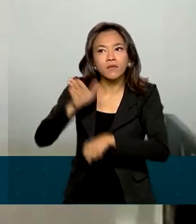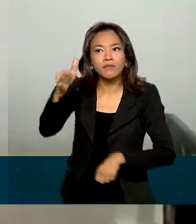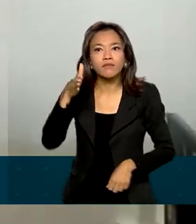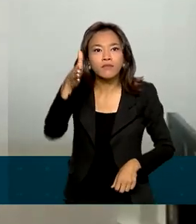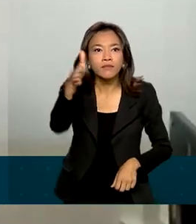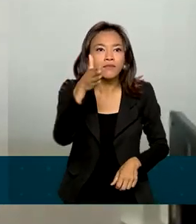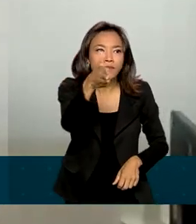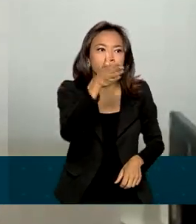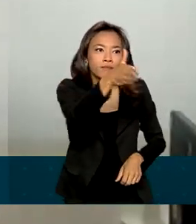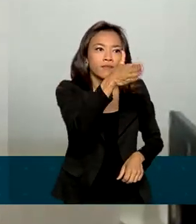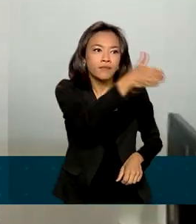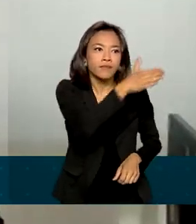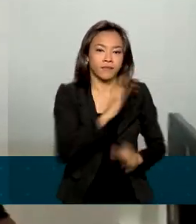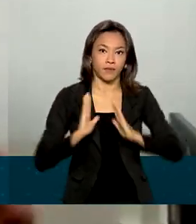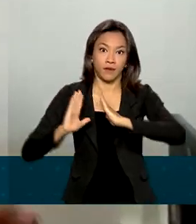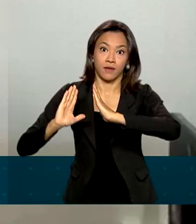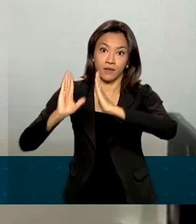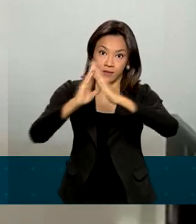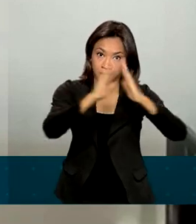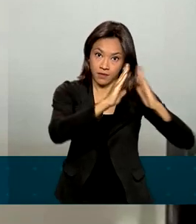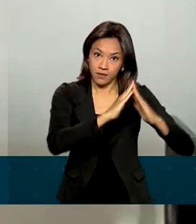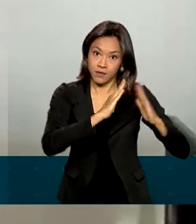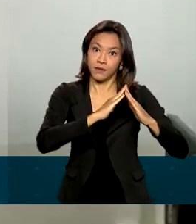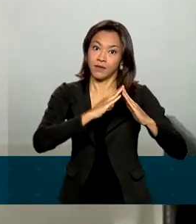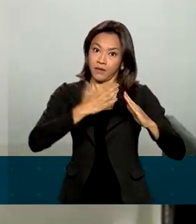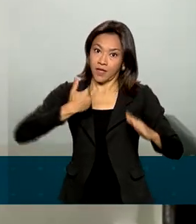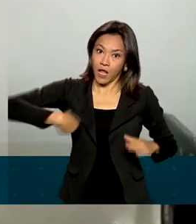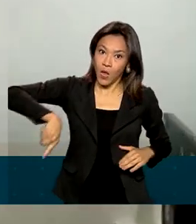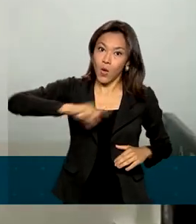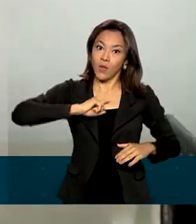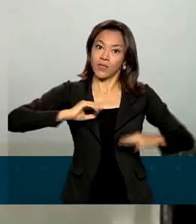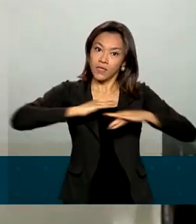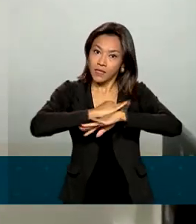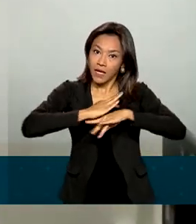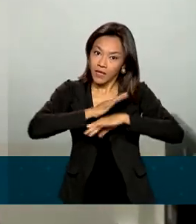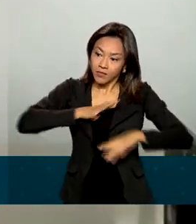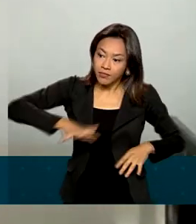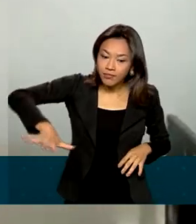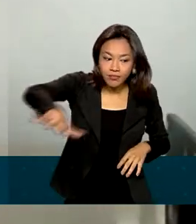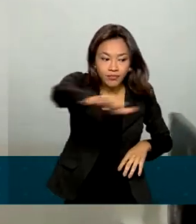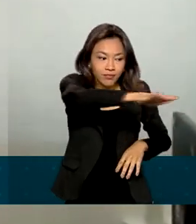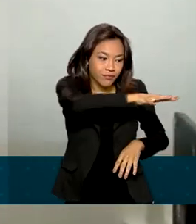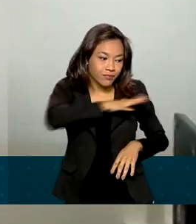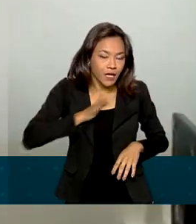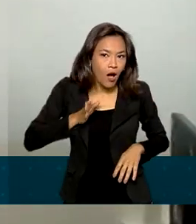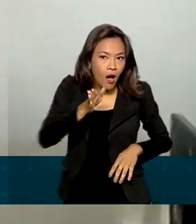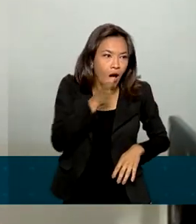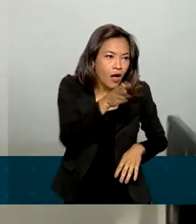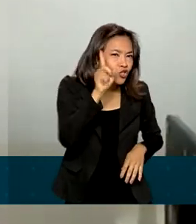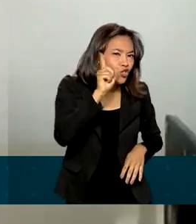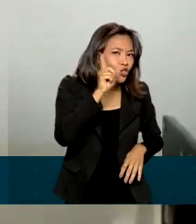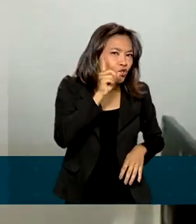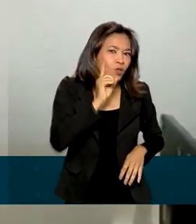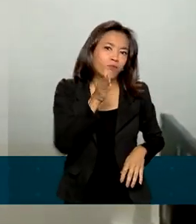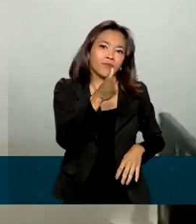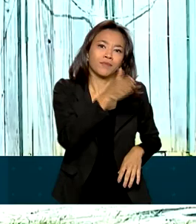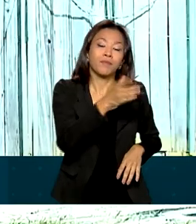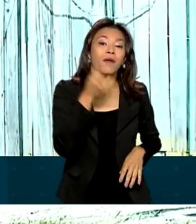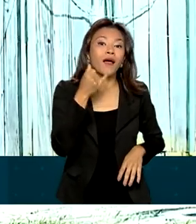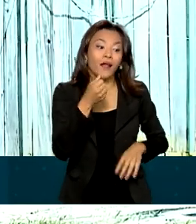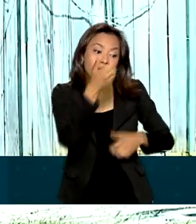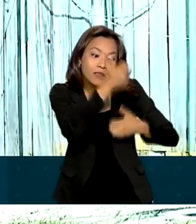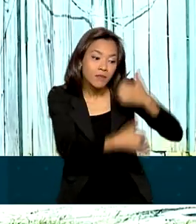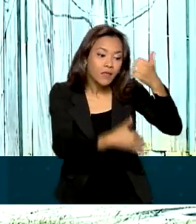residências do nosso bairro, do nosso estado, dia a dia, e fazendo o preventivo.